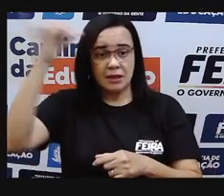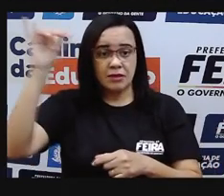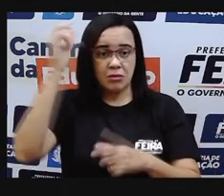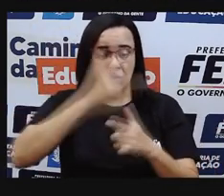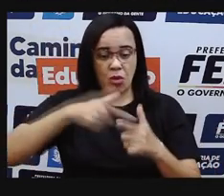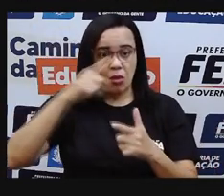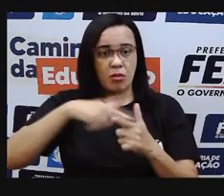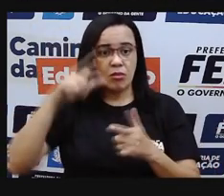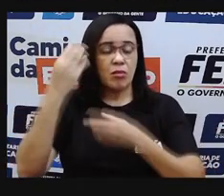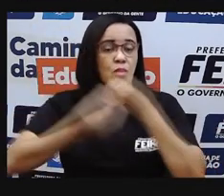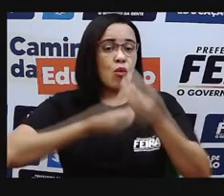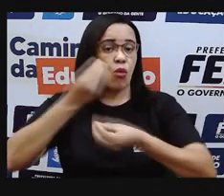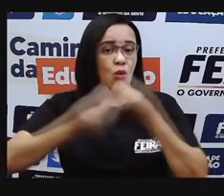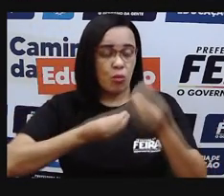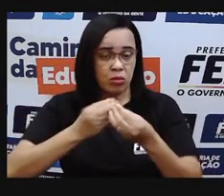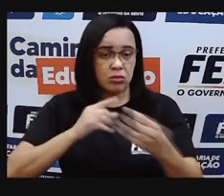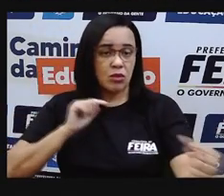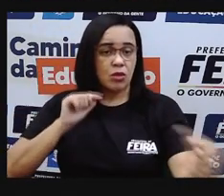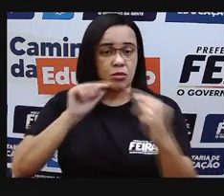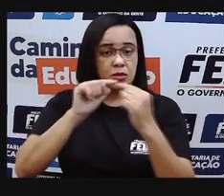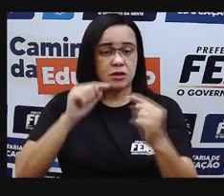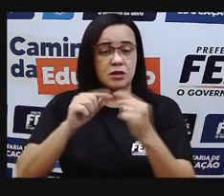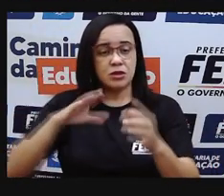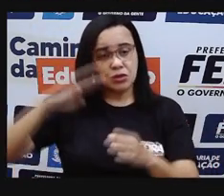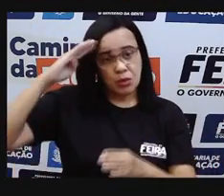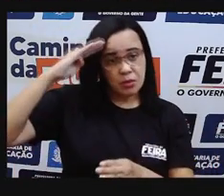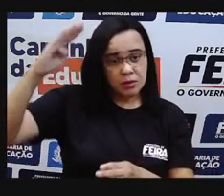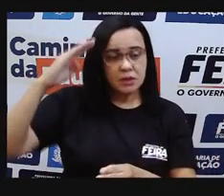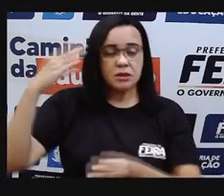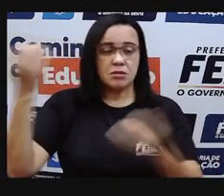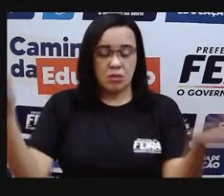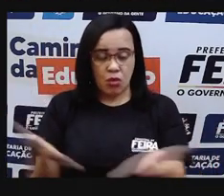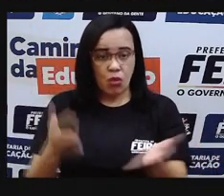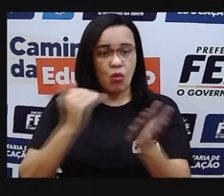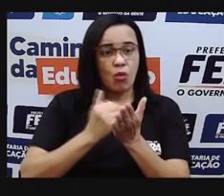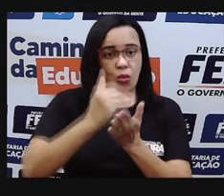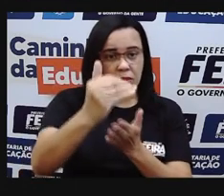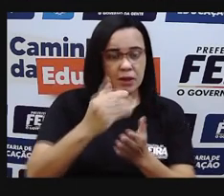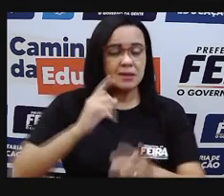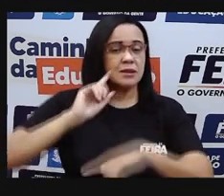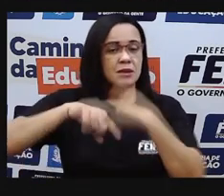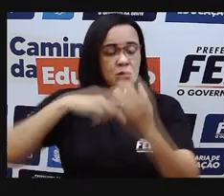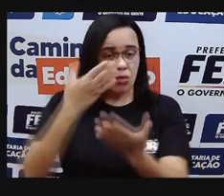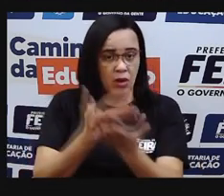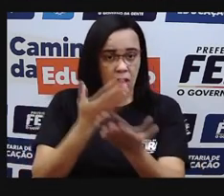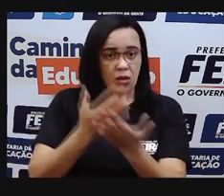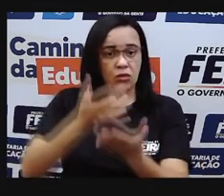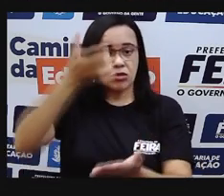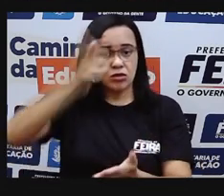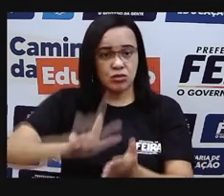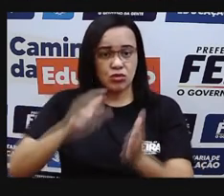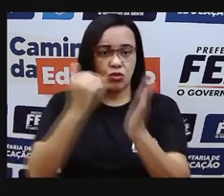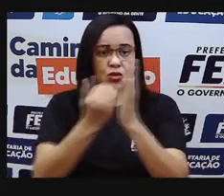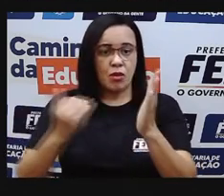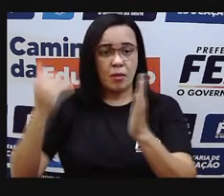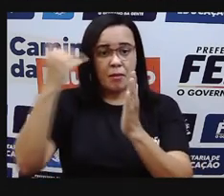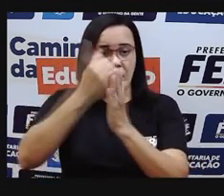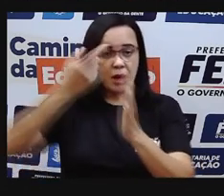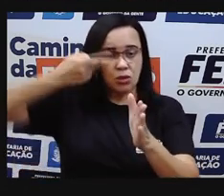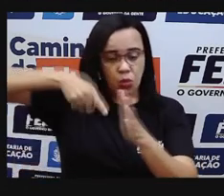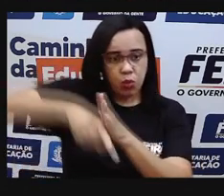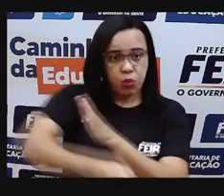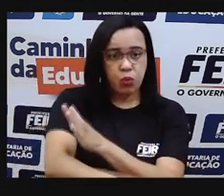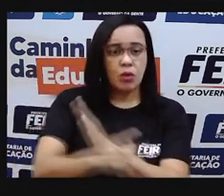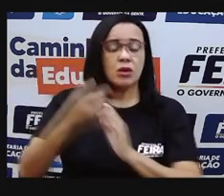Então, esse objetivo em especial a gente vai começar hoje, e numa próxima aula, a gente vai aprofundar